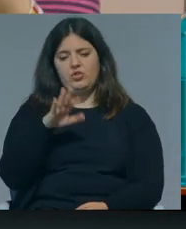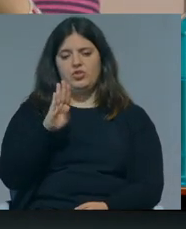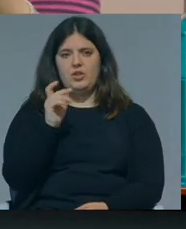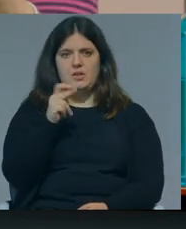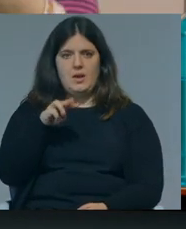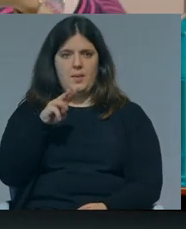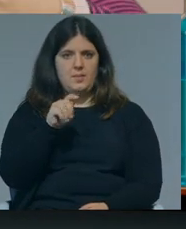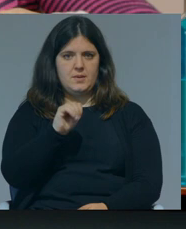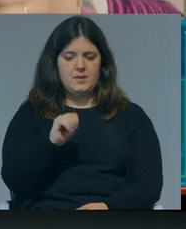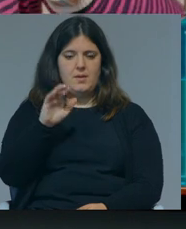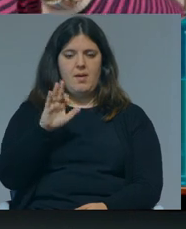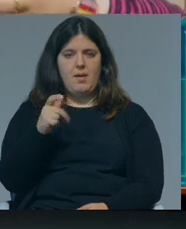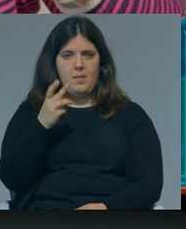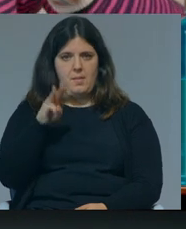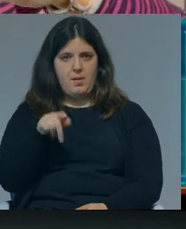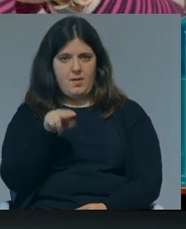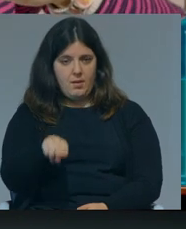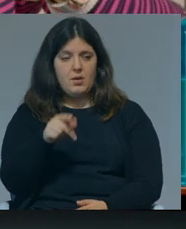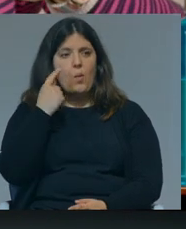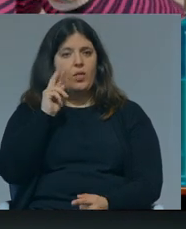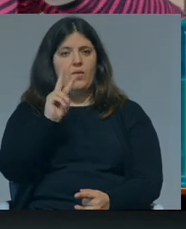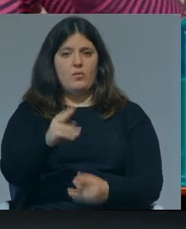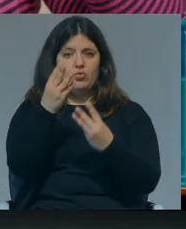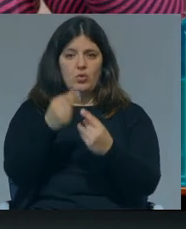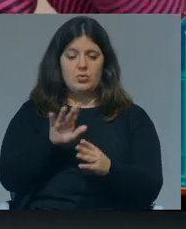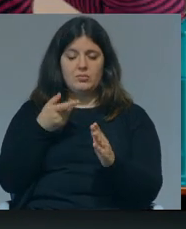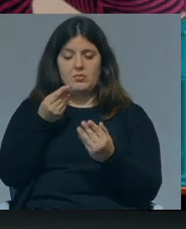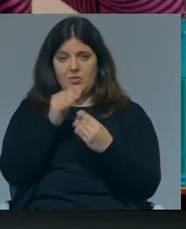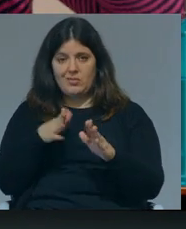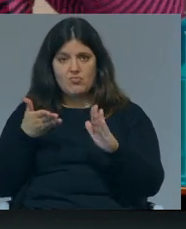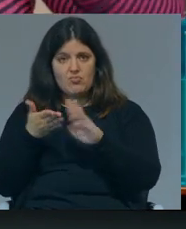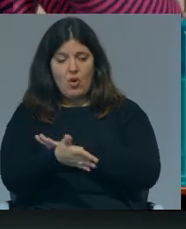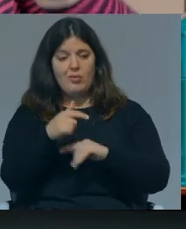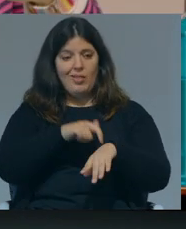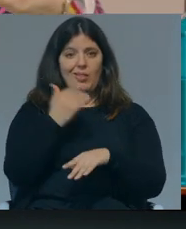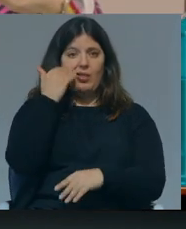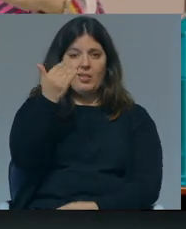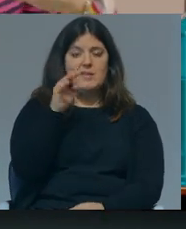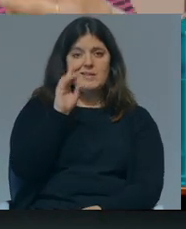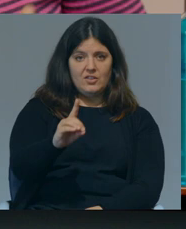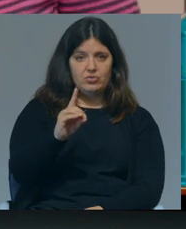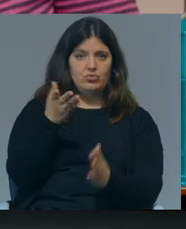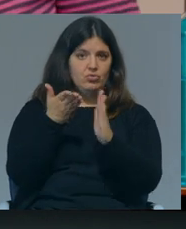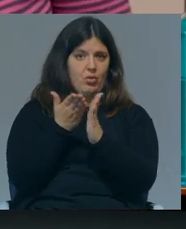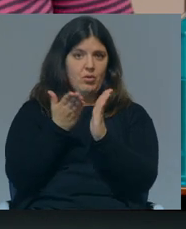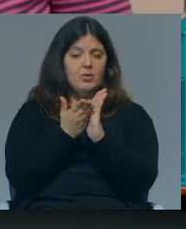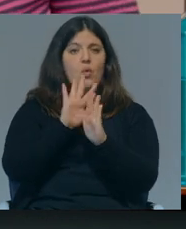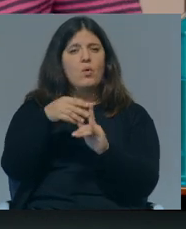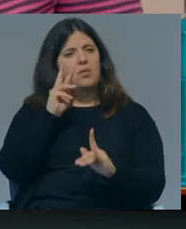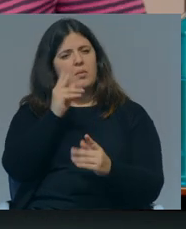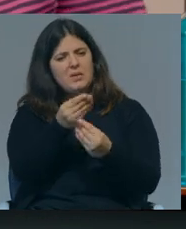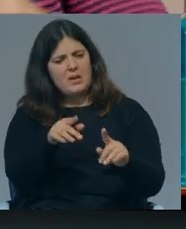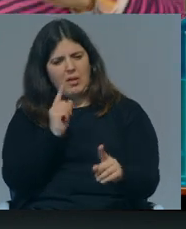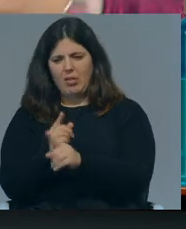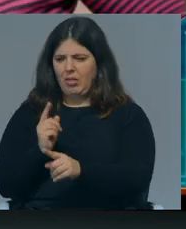olhamos para os resultados das crianças quando entram aos 6 anos na escola, quando olhamos para as mesmas